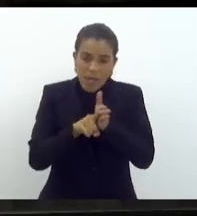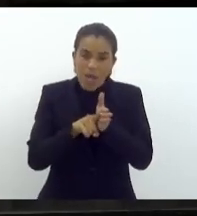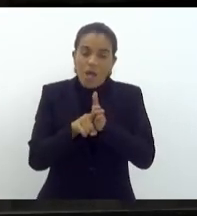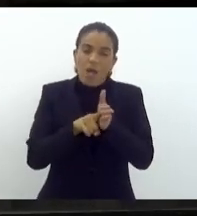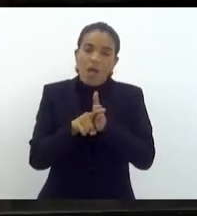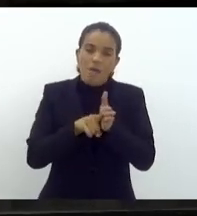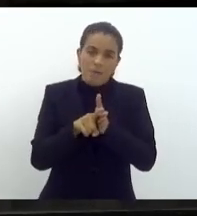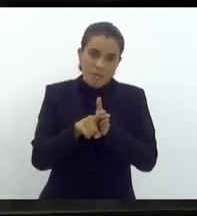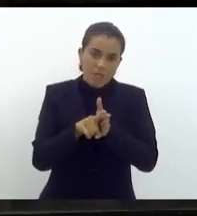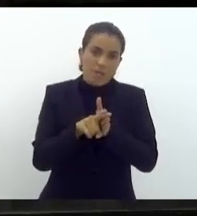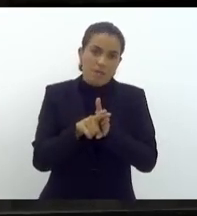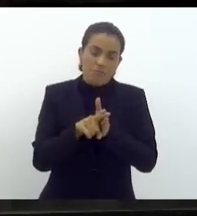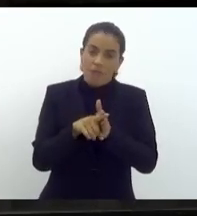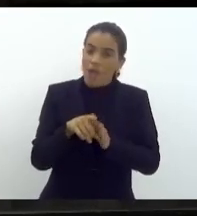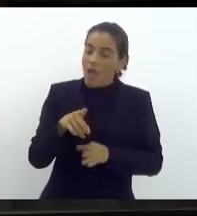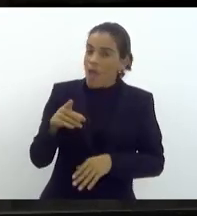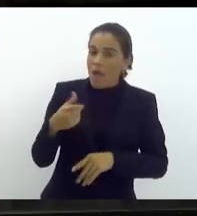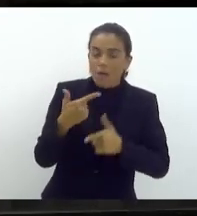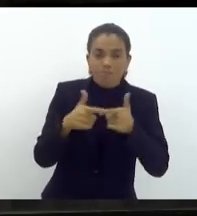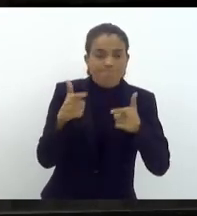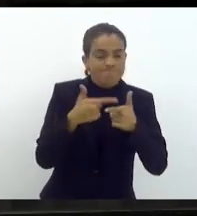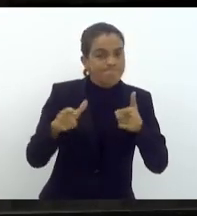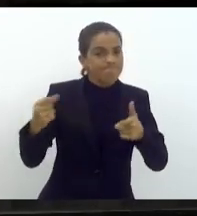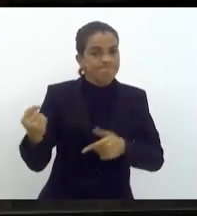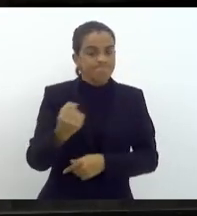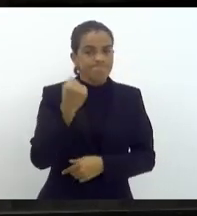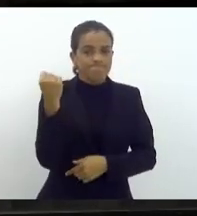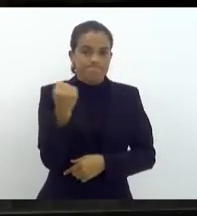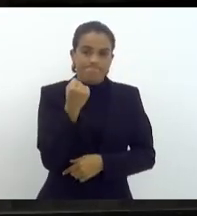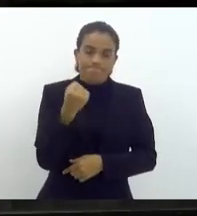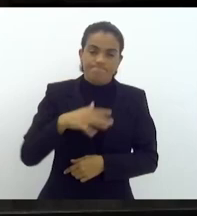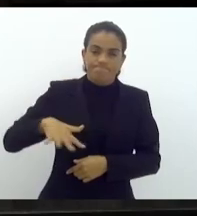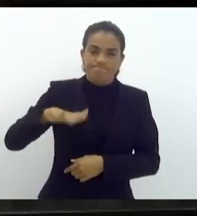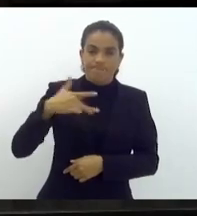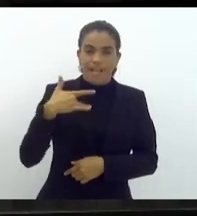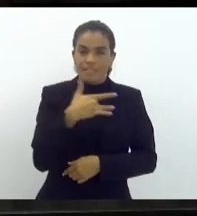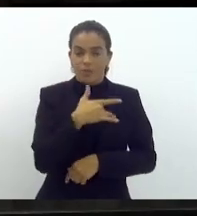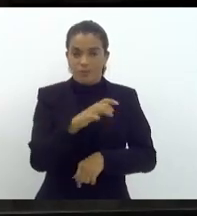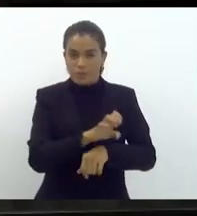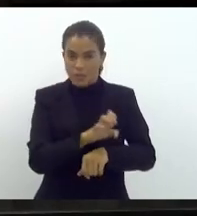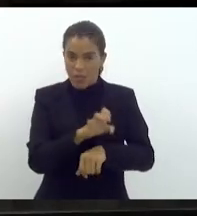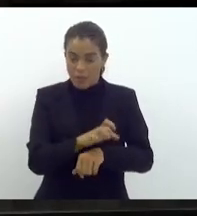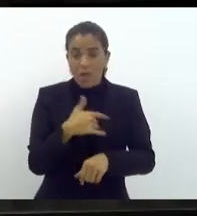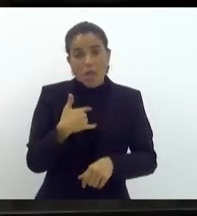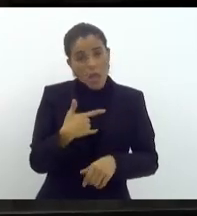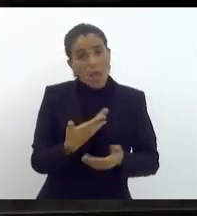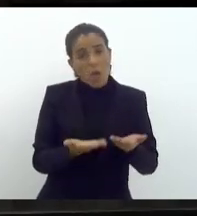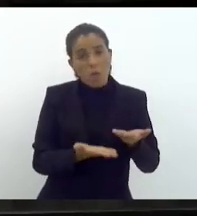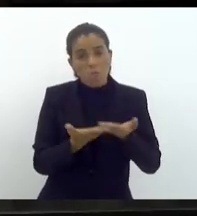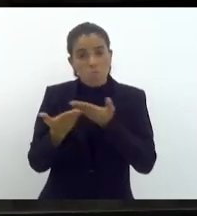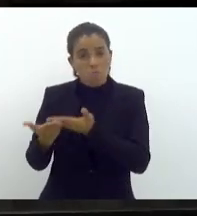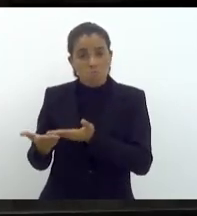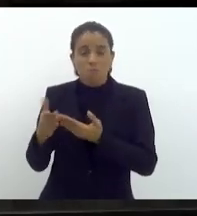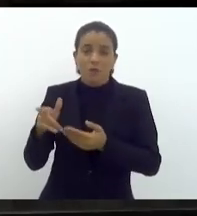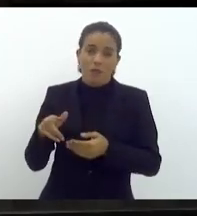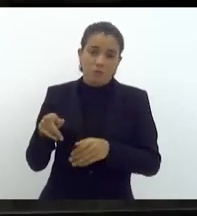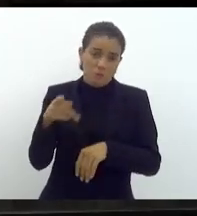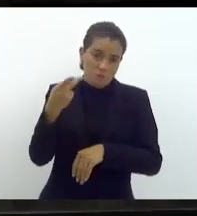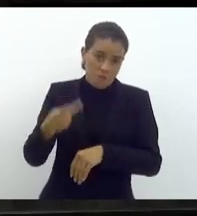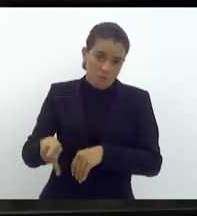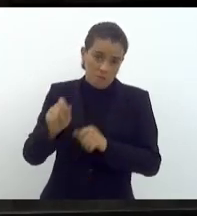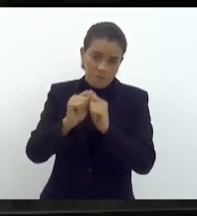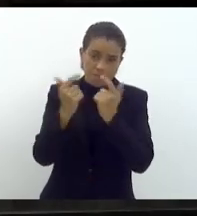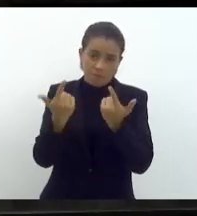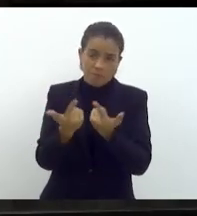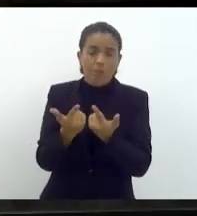esse setor de imagem, que é um problema grave que a gente tem na saúde do nosso Estado. Eu fiz uma indicação parlamentar aqui nessa casa, Tia Ju, que